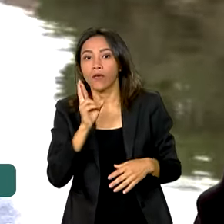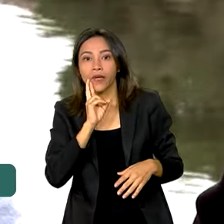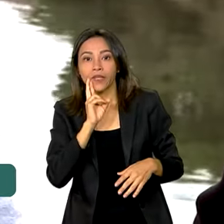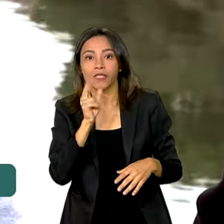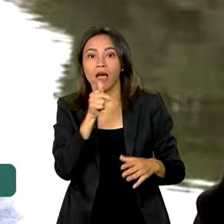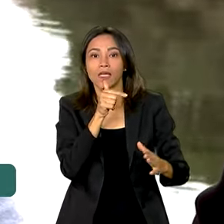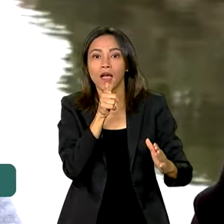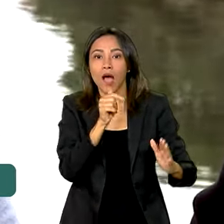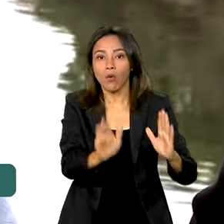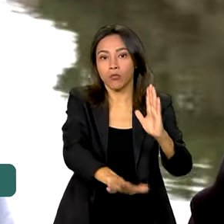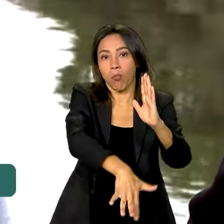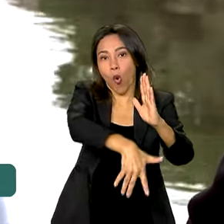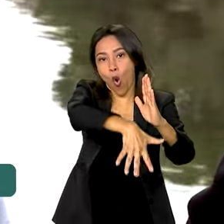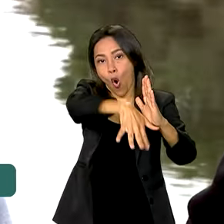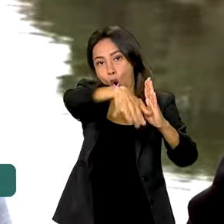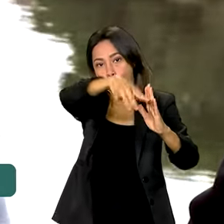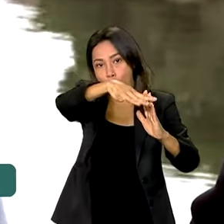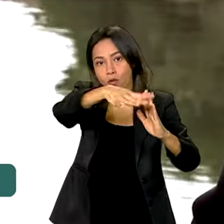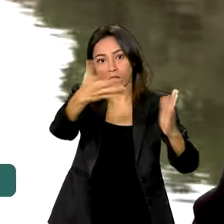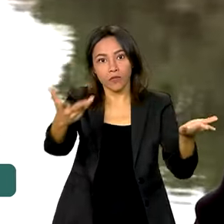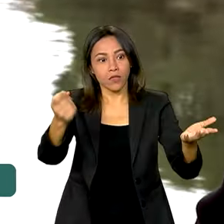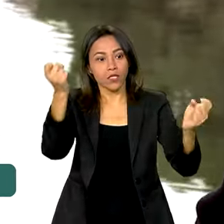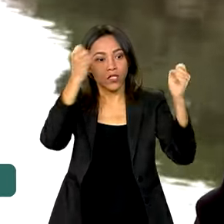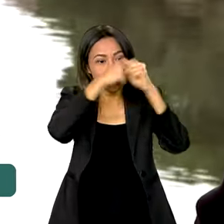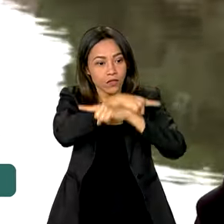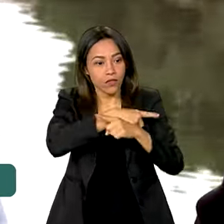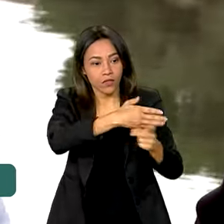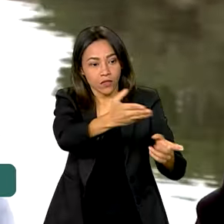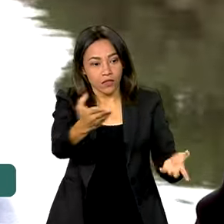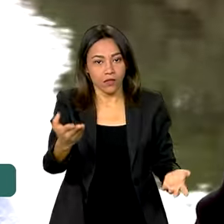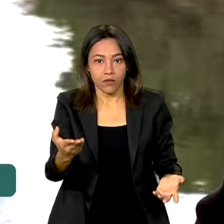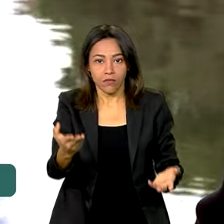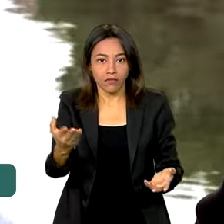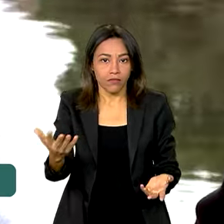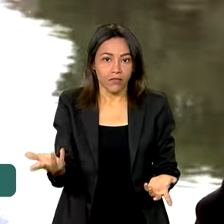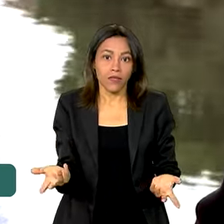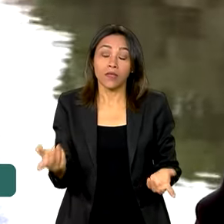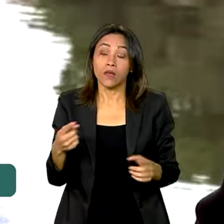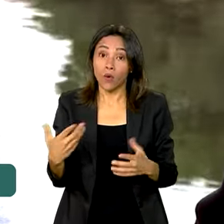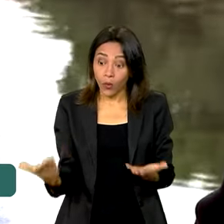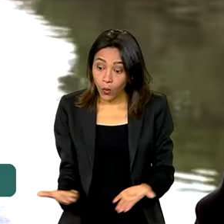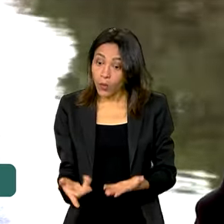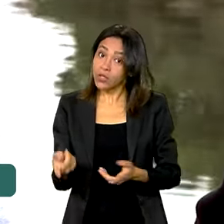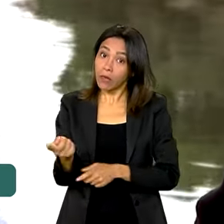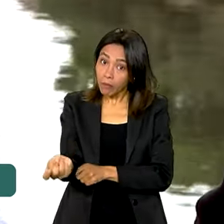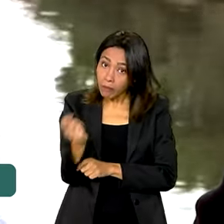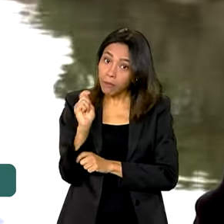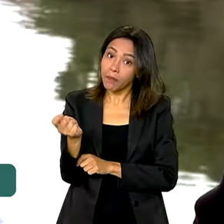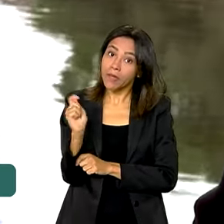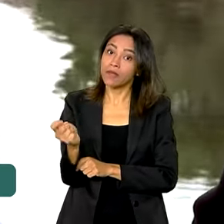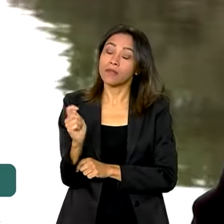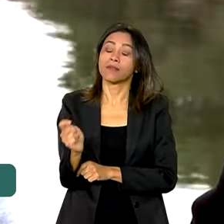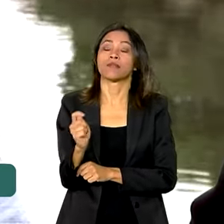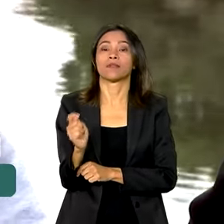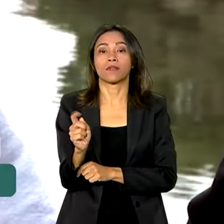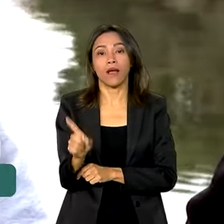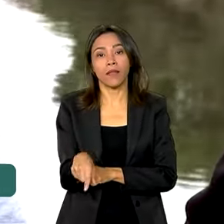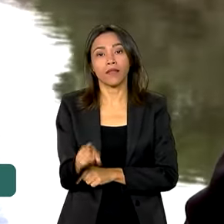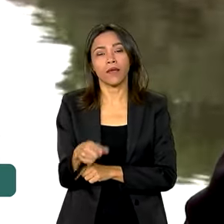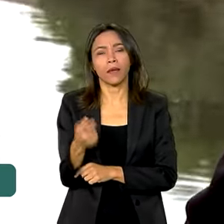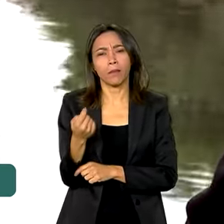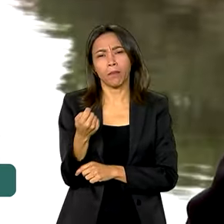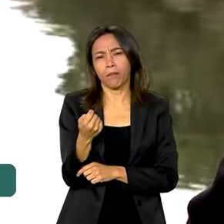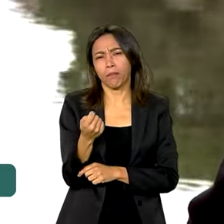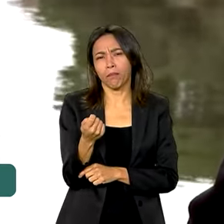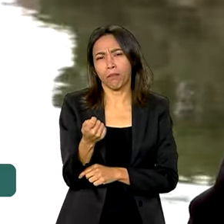Restaurantes alagados, né? Tudo com dificuldade. Que é a parte que, por exemplo, a pesca hoje em dia, ela tem poucos